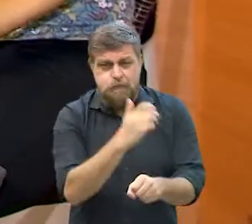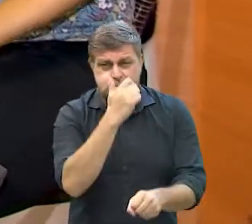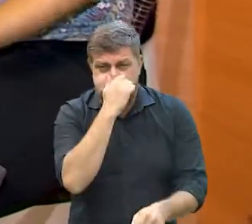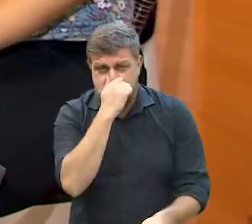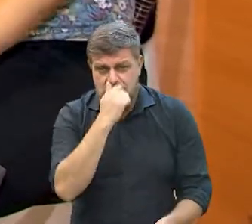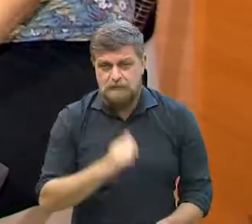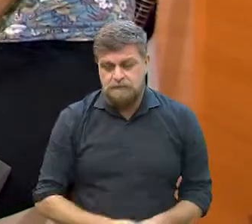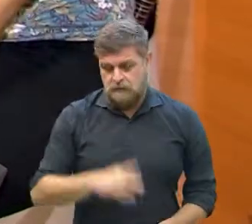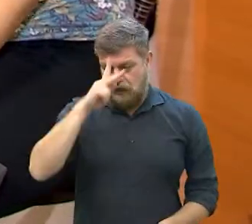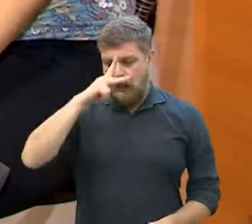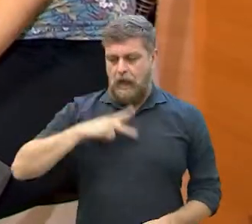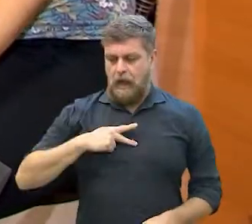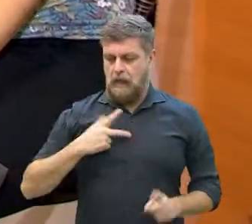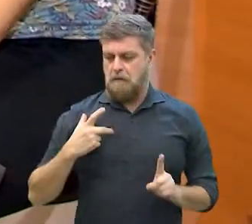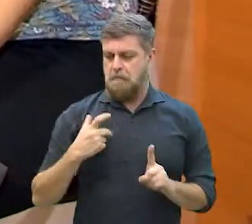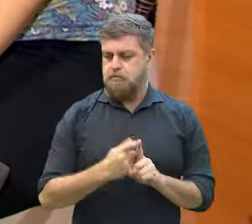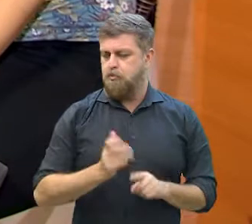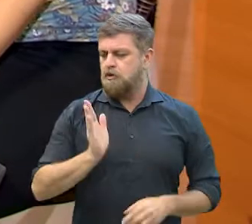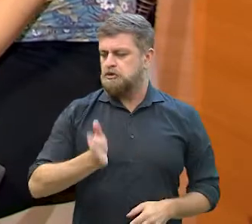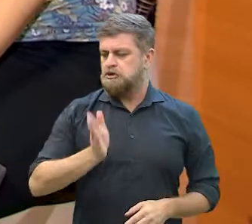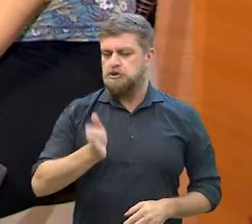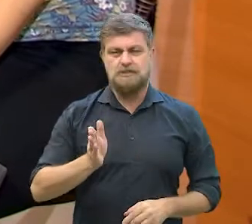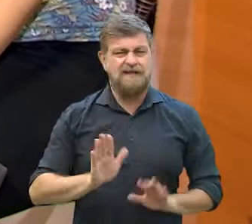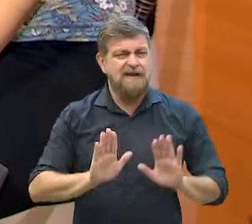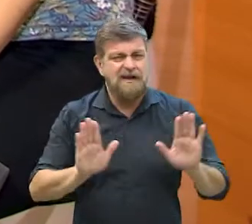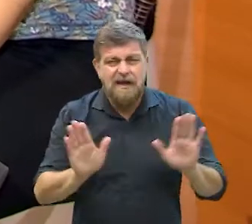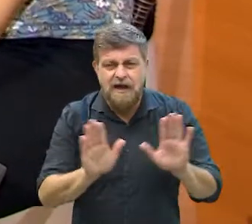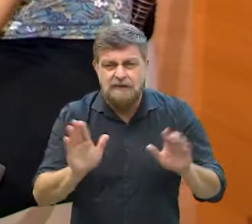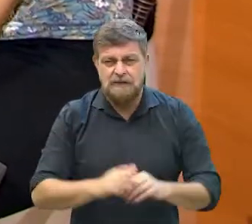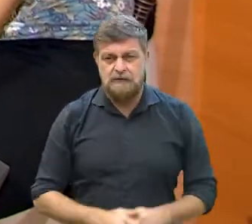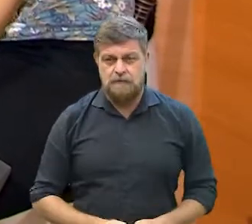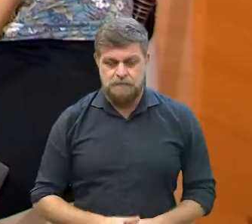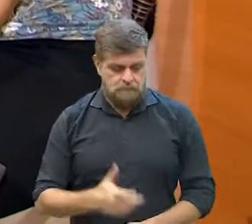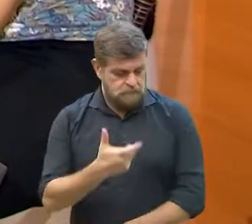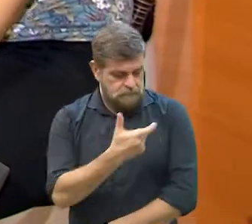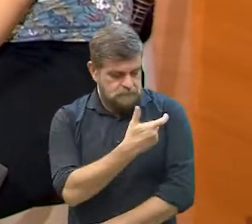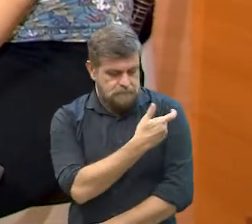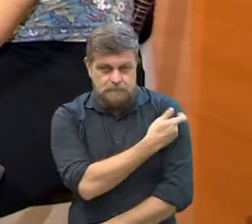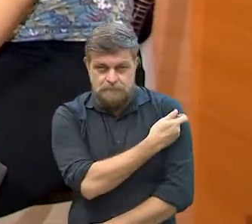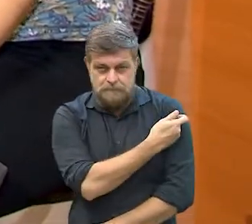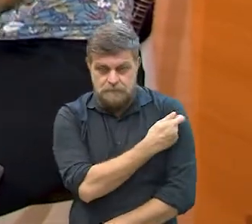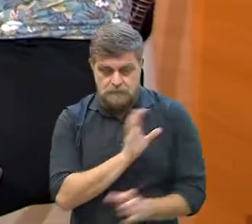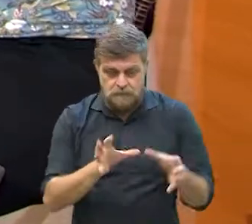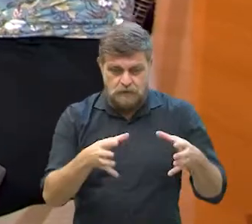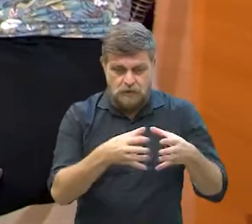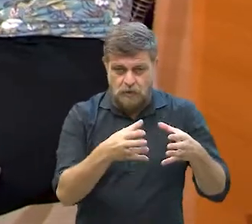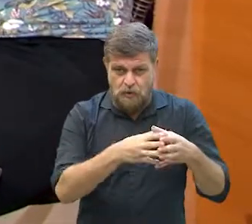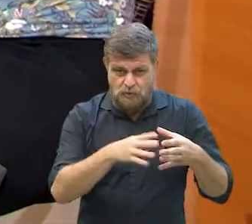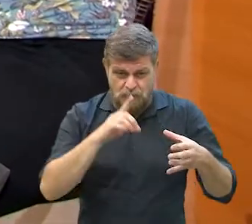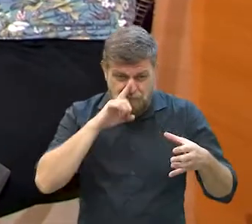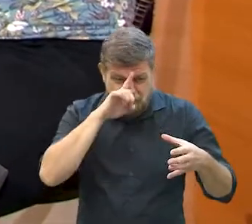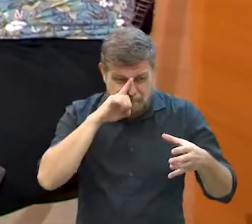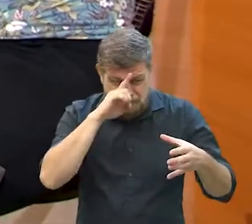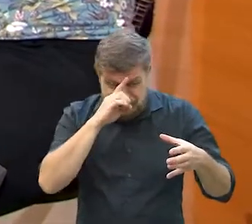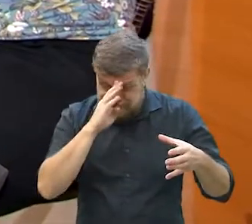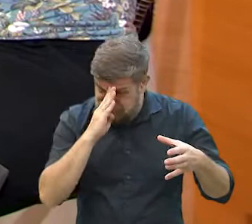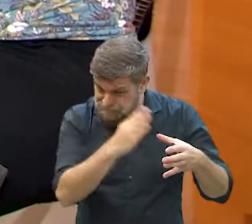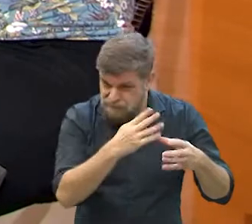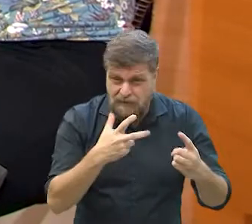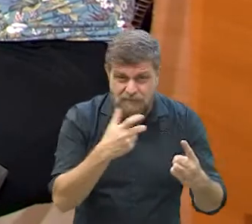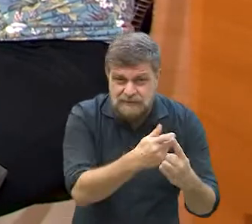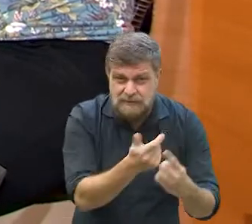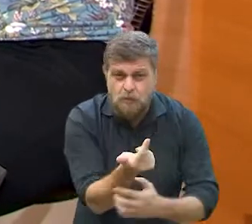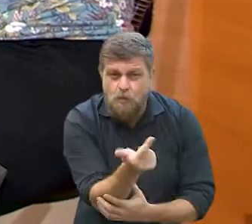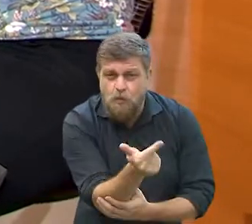vai ter. Então, não basta só você estar imunizado. Se você tomou a vacina, mas o grupo de risco não tomou a